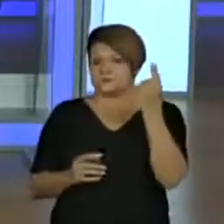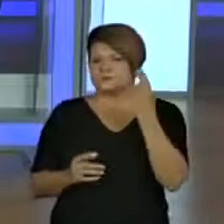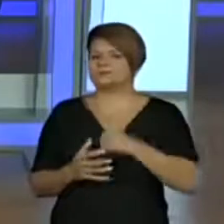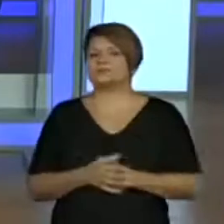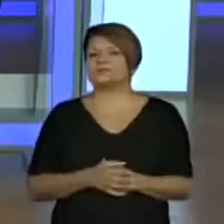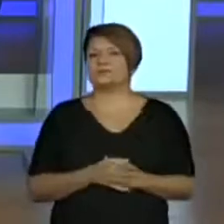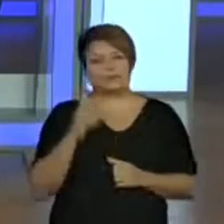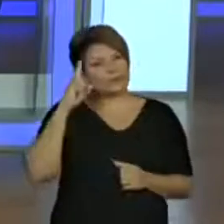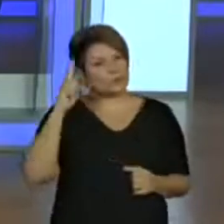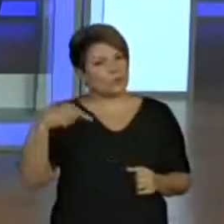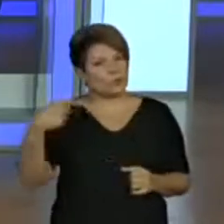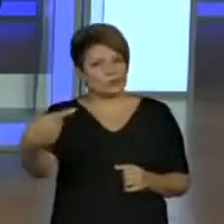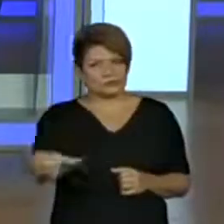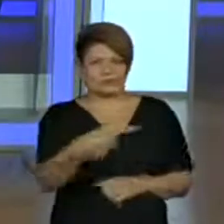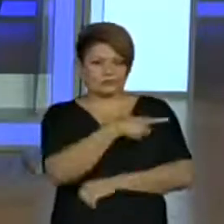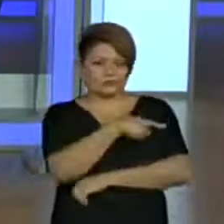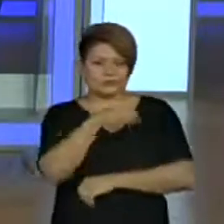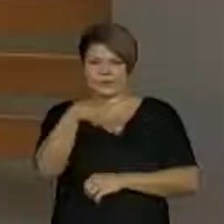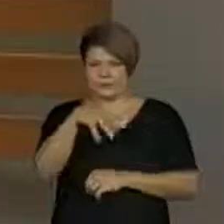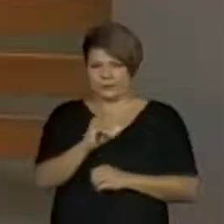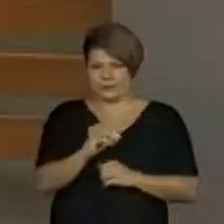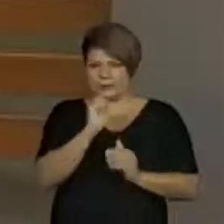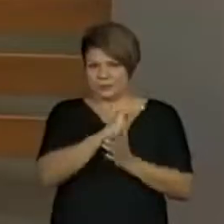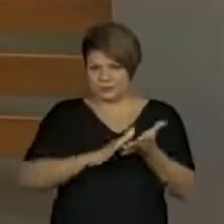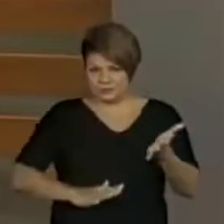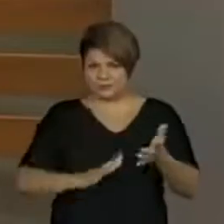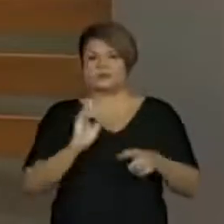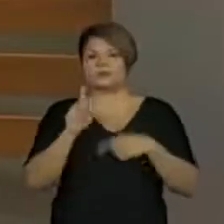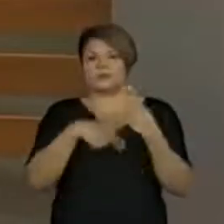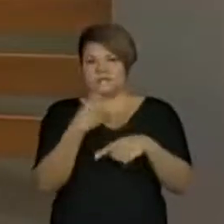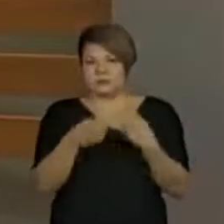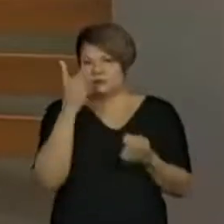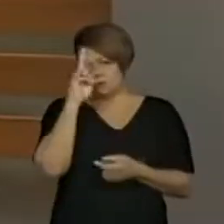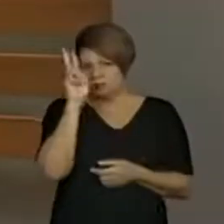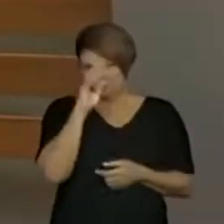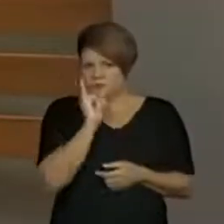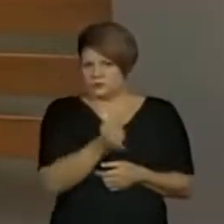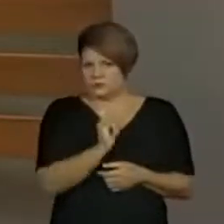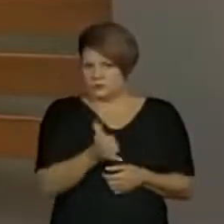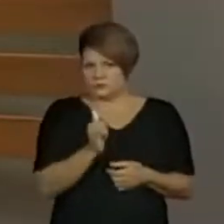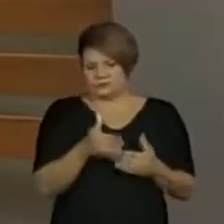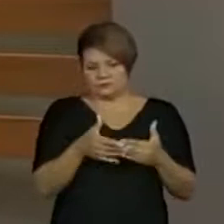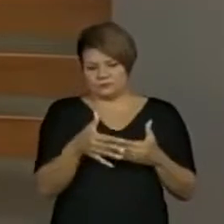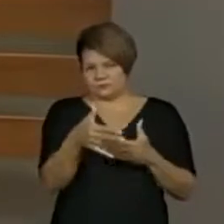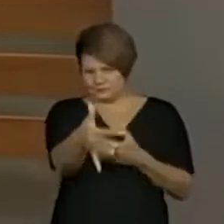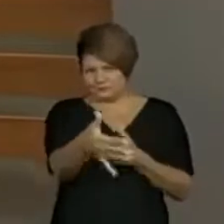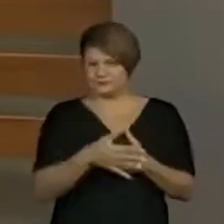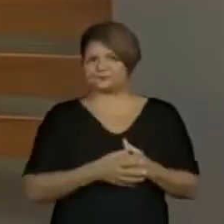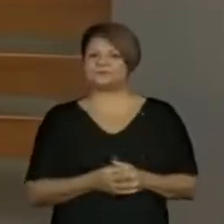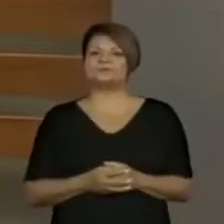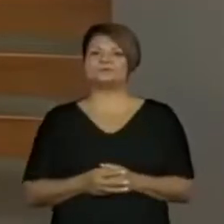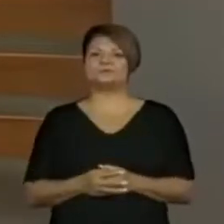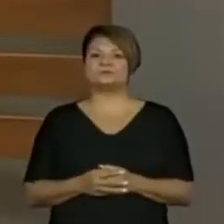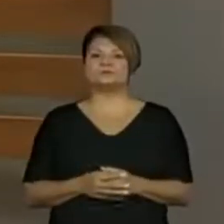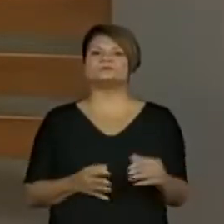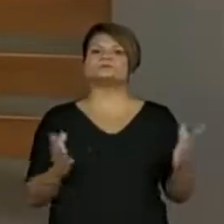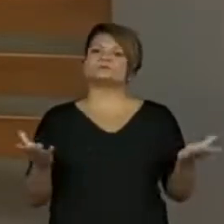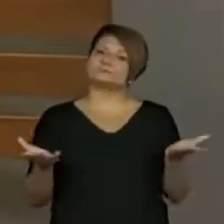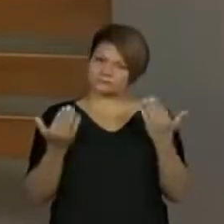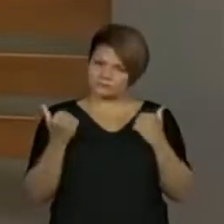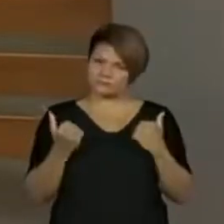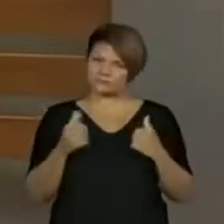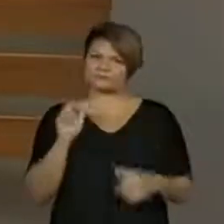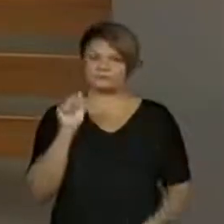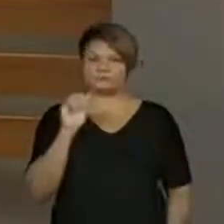atividade do primeiro ano, para a gente poder dar conta da história com mais tempo. Então, a gente já vai fazer com muito carinho essa primeira parte. Vamos para o nosso